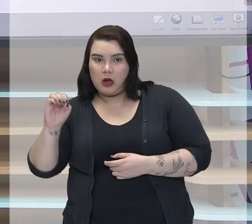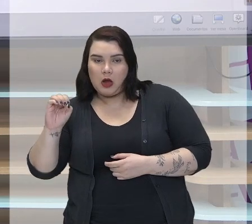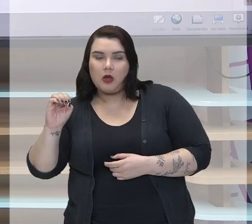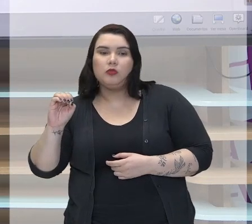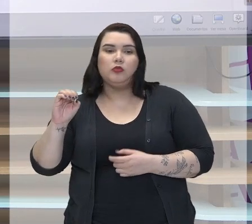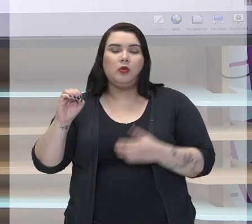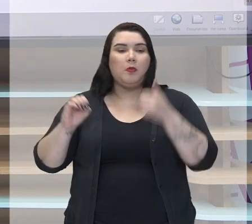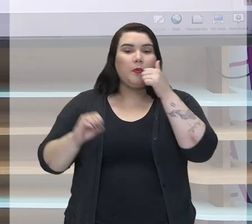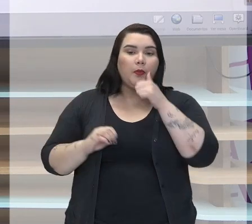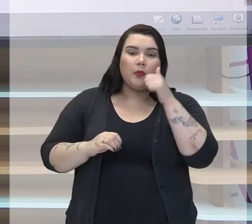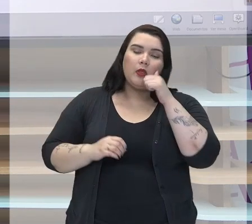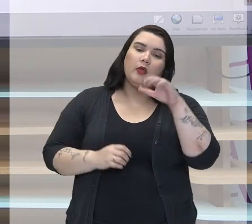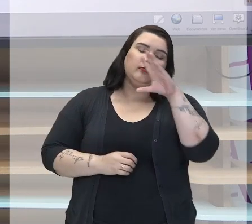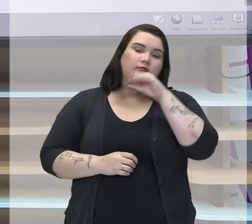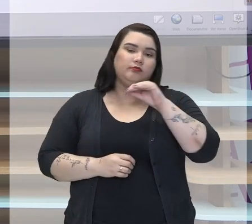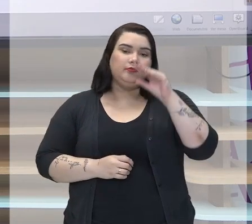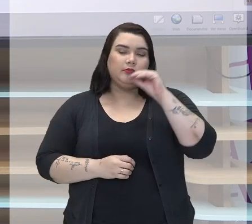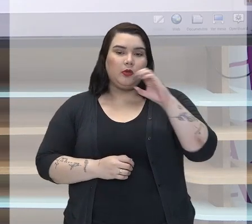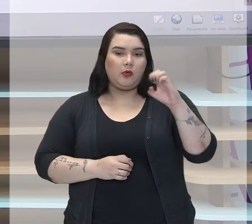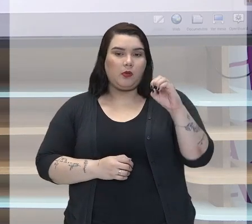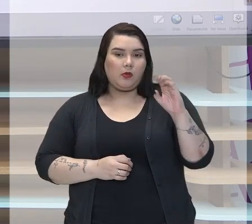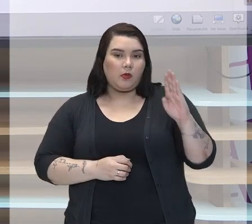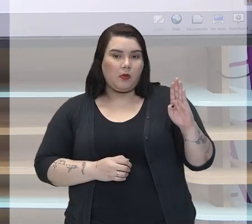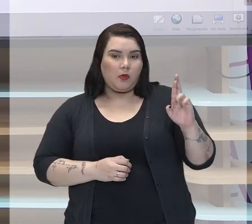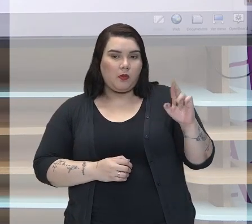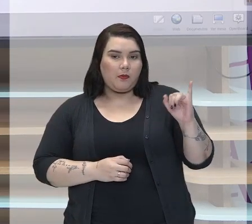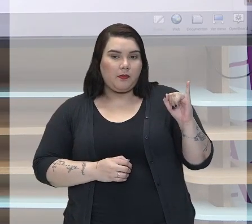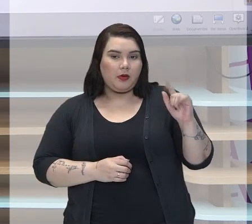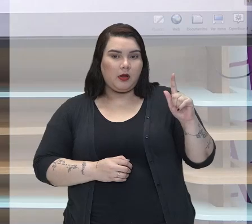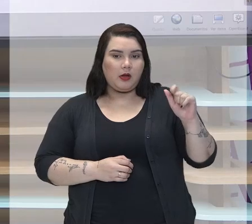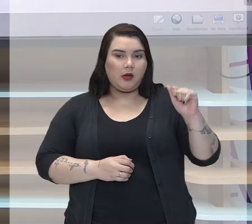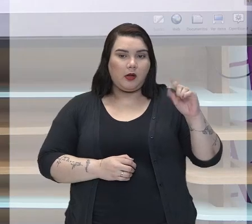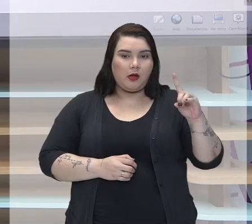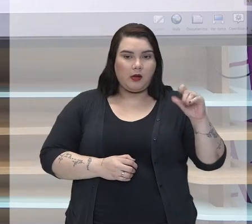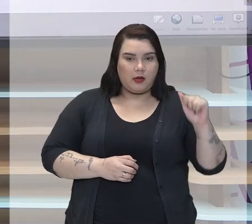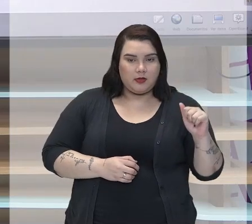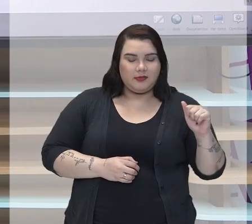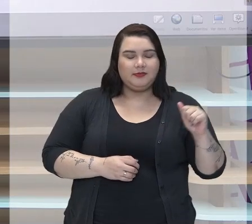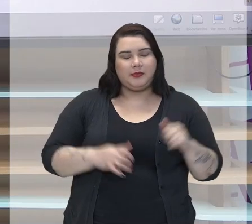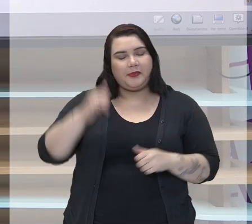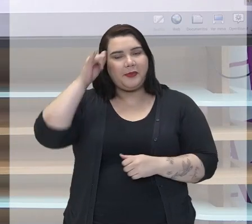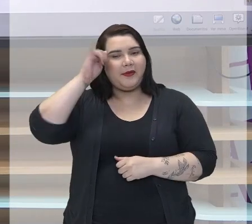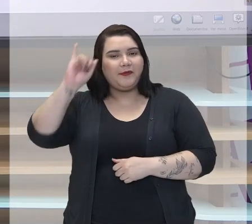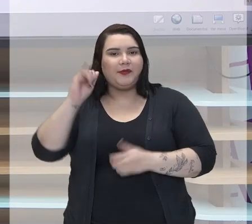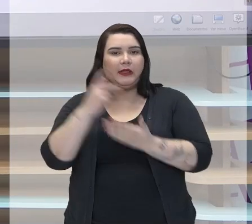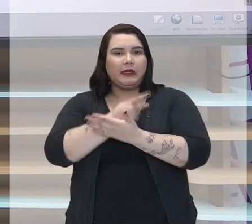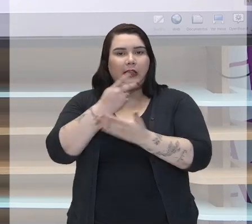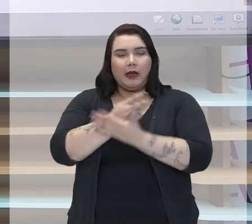gente deve aprender, para a gente não errar quando for utilizar, né?